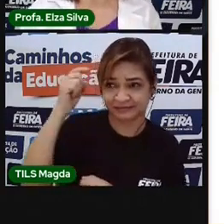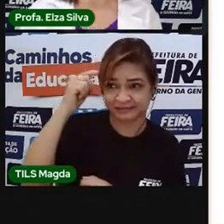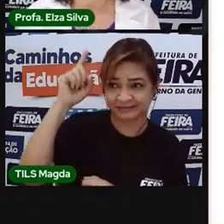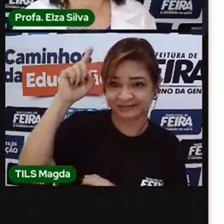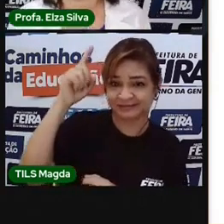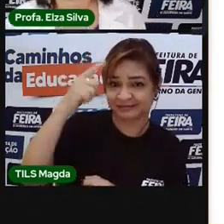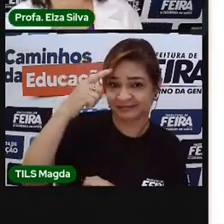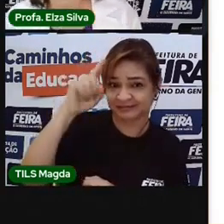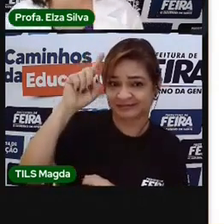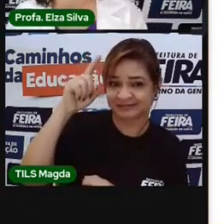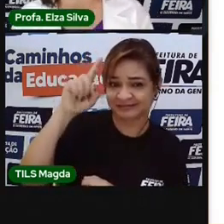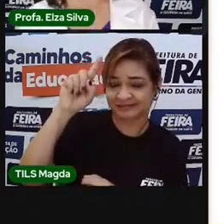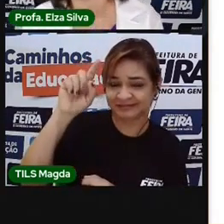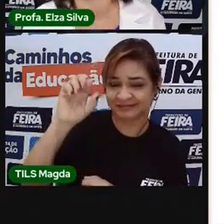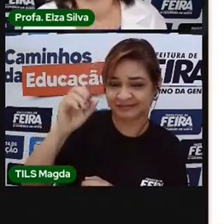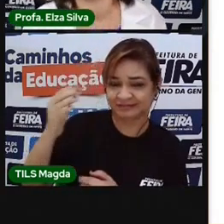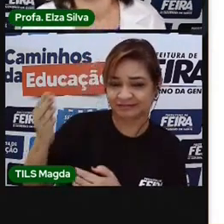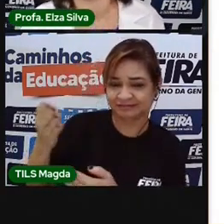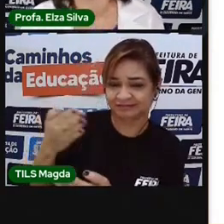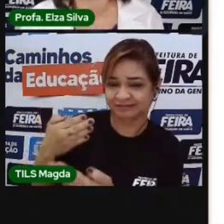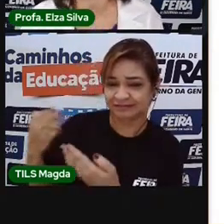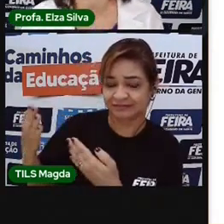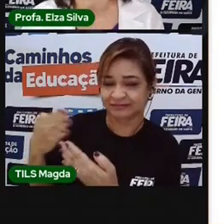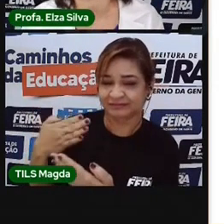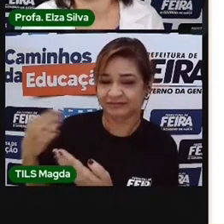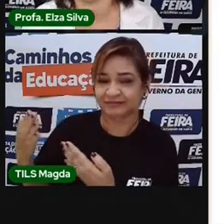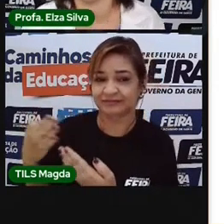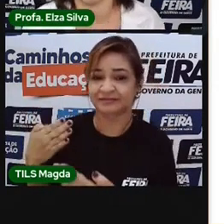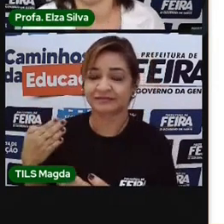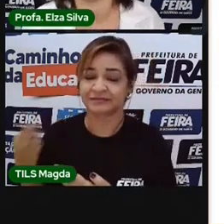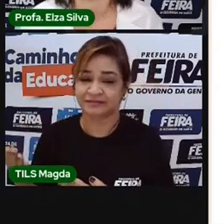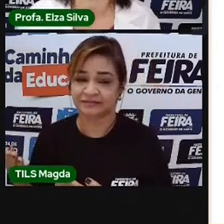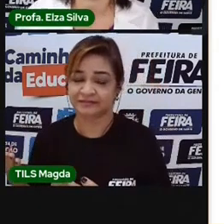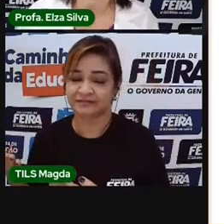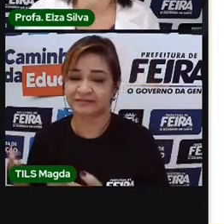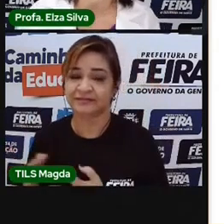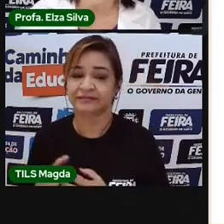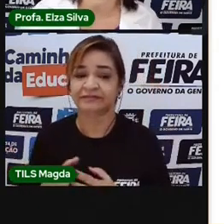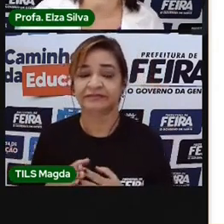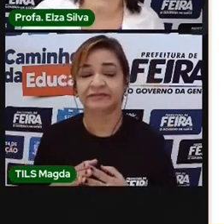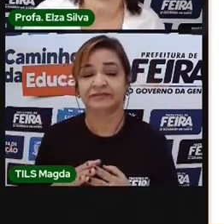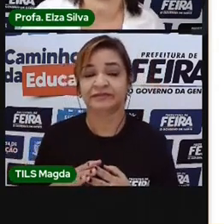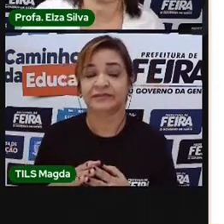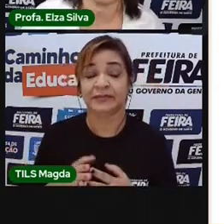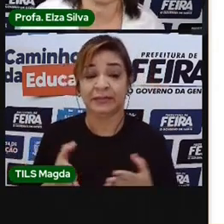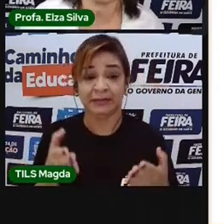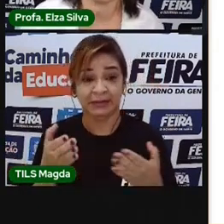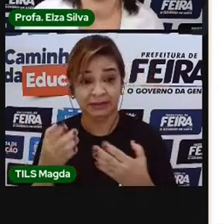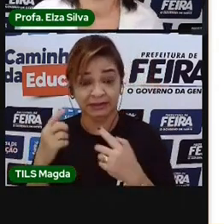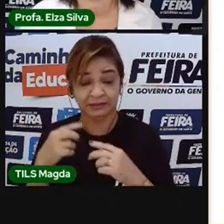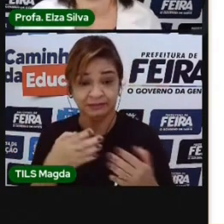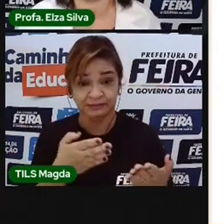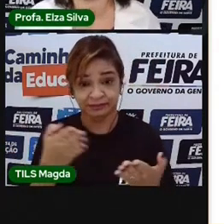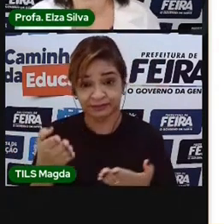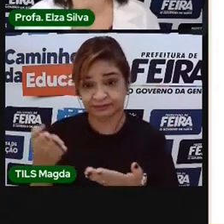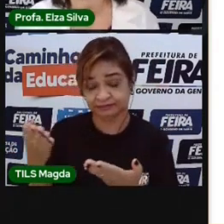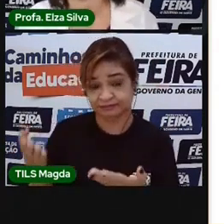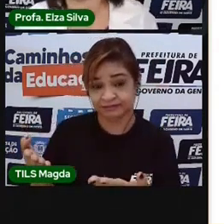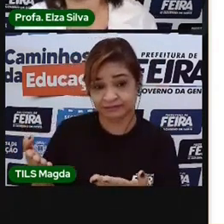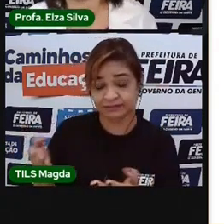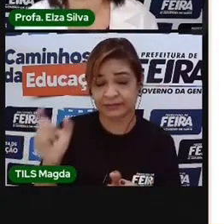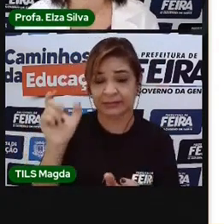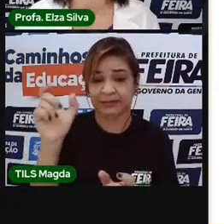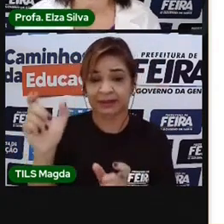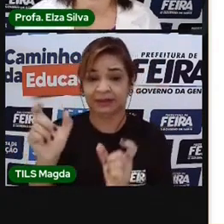uma conversação, um diálogo. Por isso que eu utilizei o balão, já que eu quero mostrar para vocês palavras